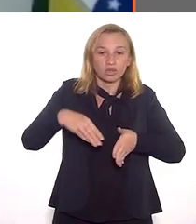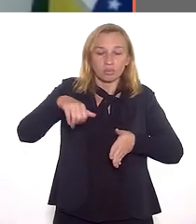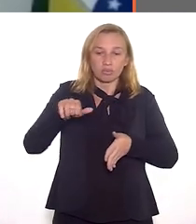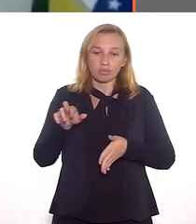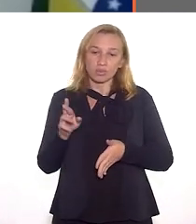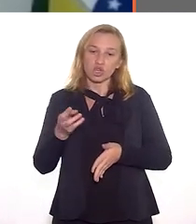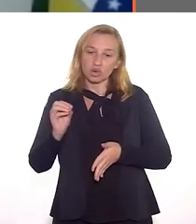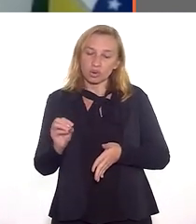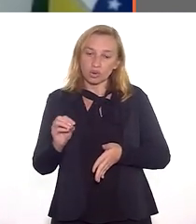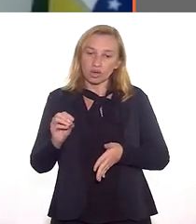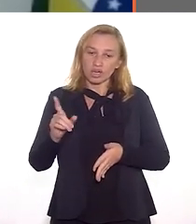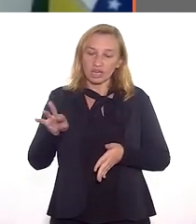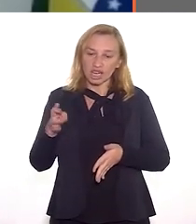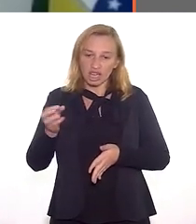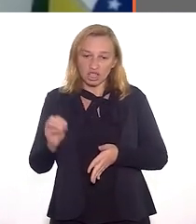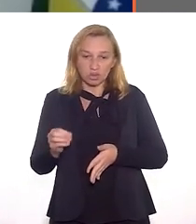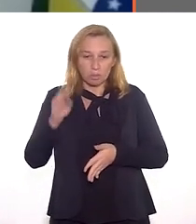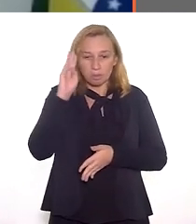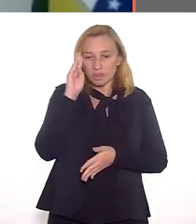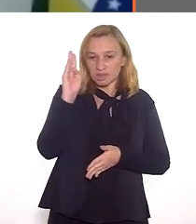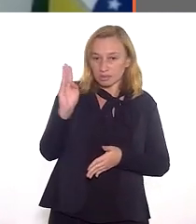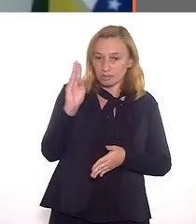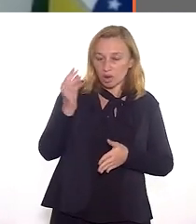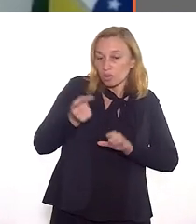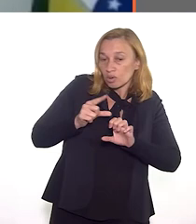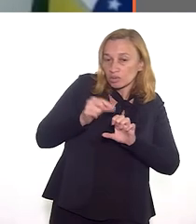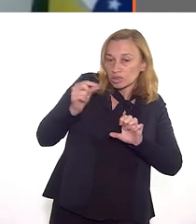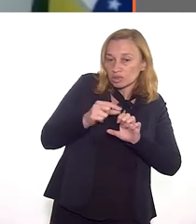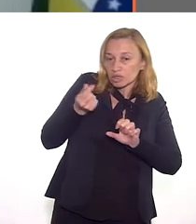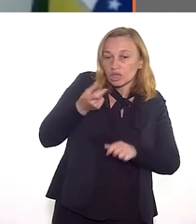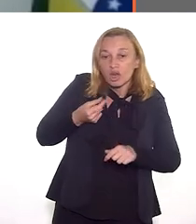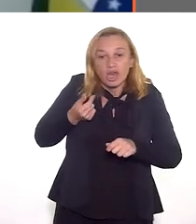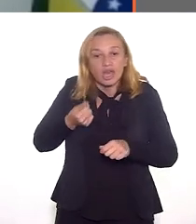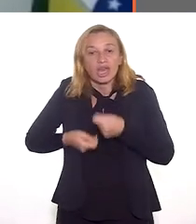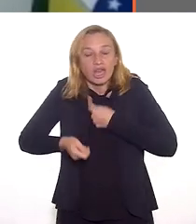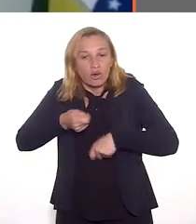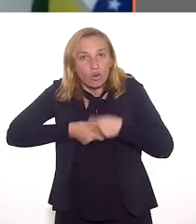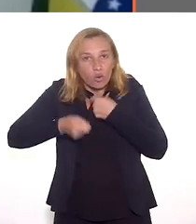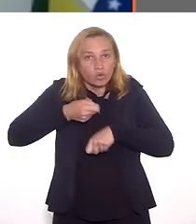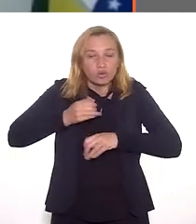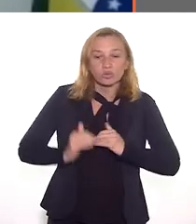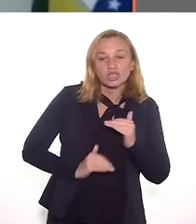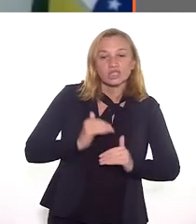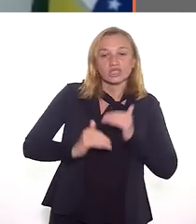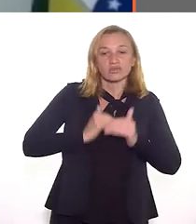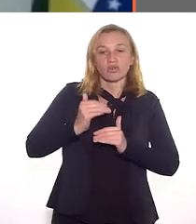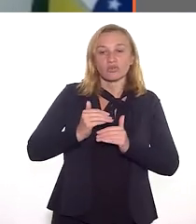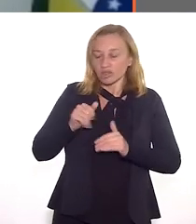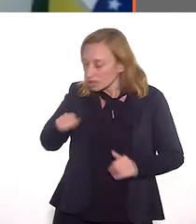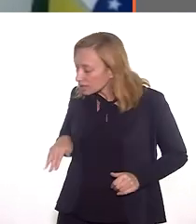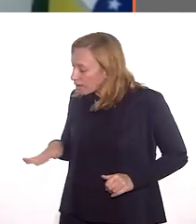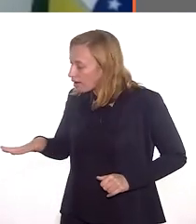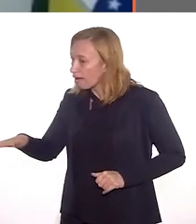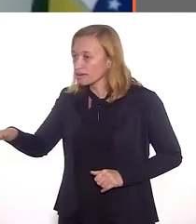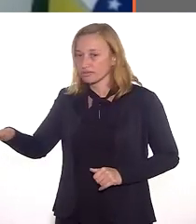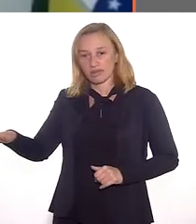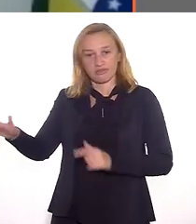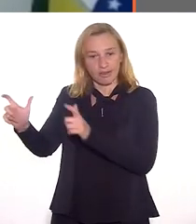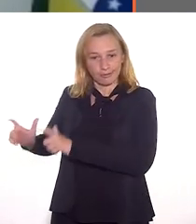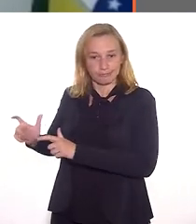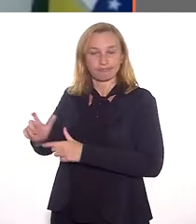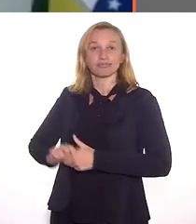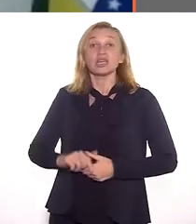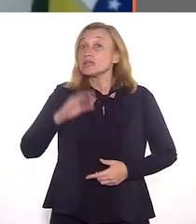possa abrir uma linha de microcrédito específica para empreendimentos econômicos que se